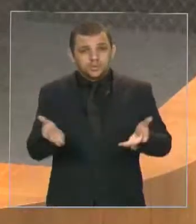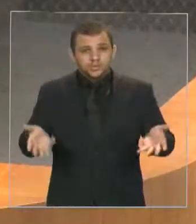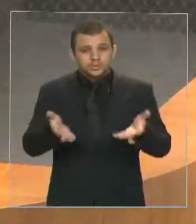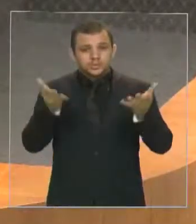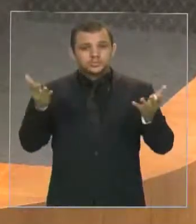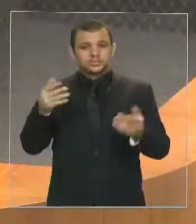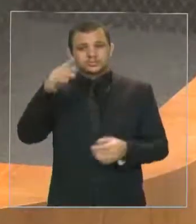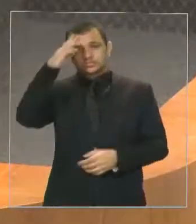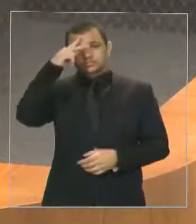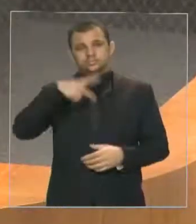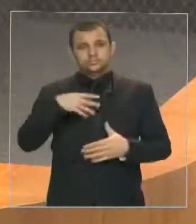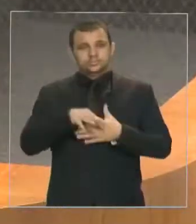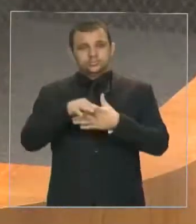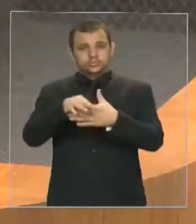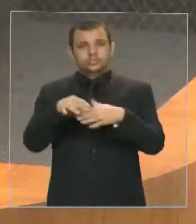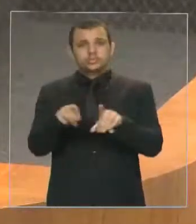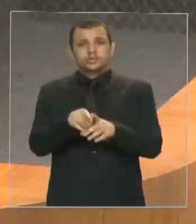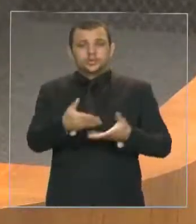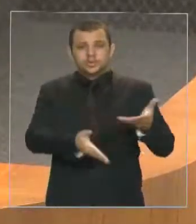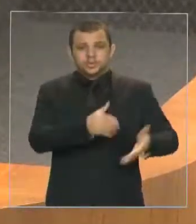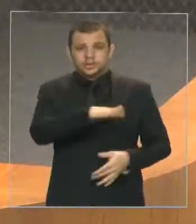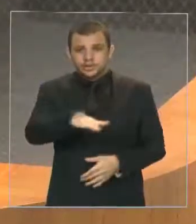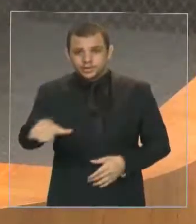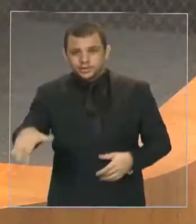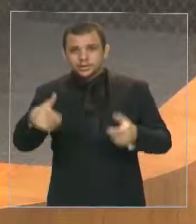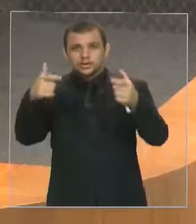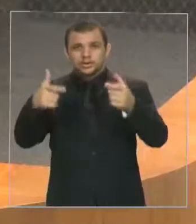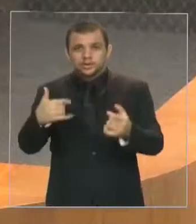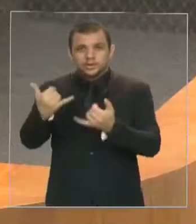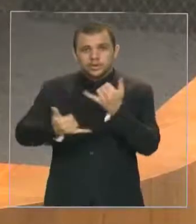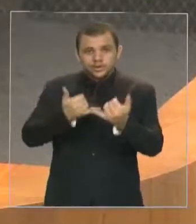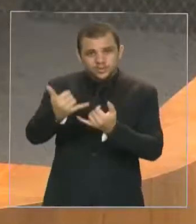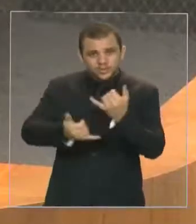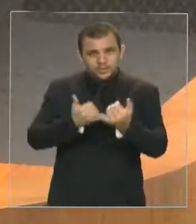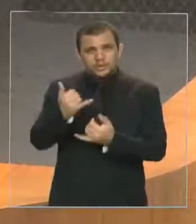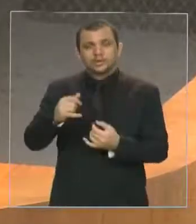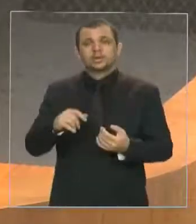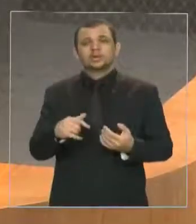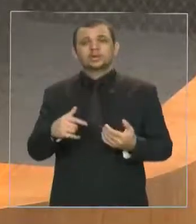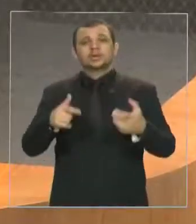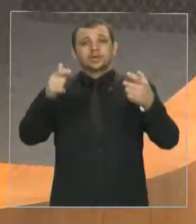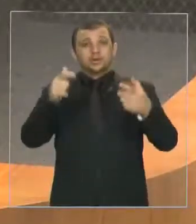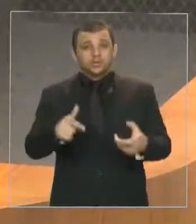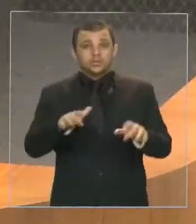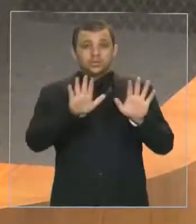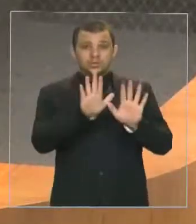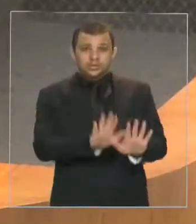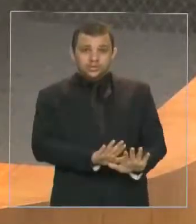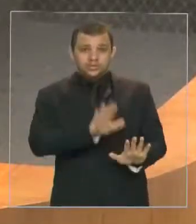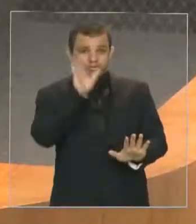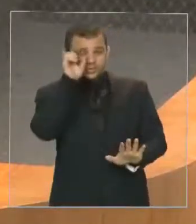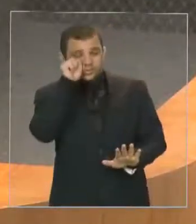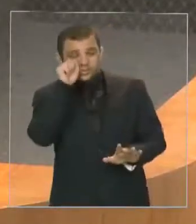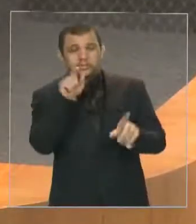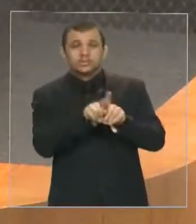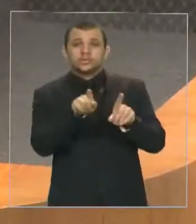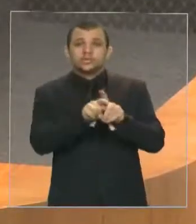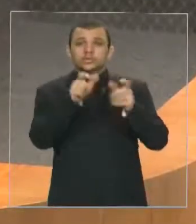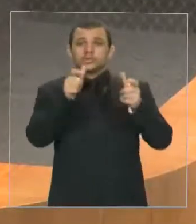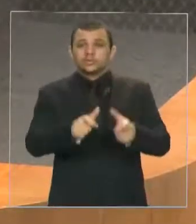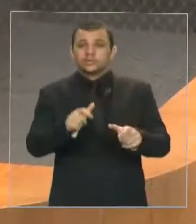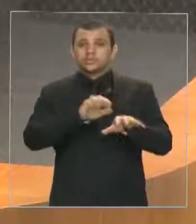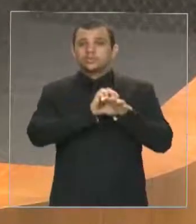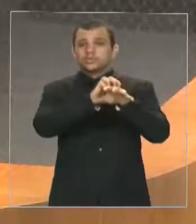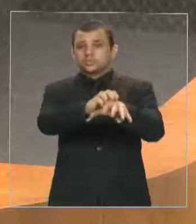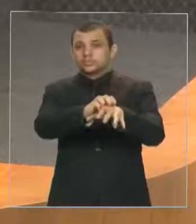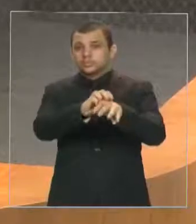brinquedoteca, alojamento de passagem e central de transportes. O atendimento em rede proposto tem por objetivo